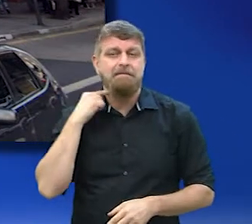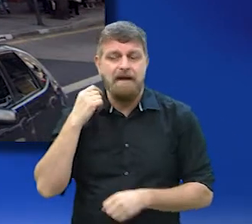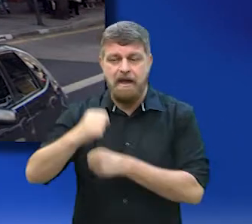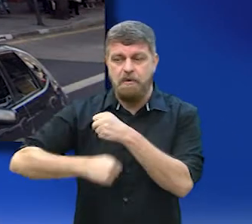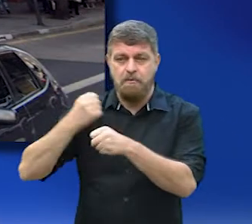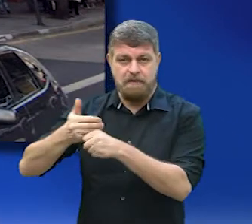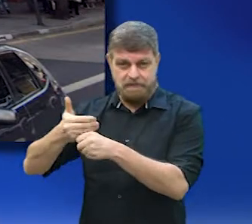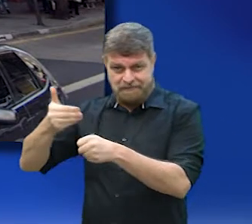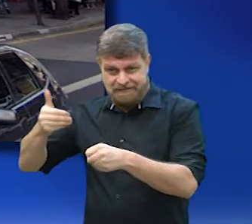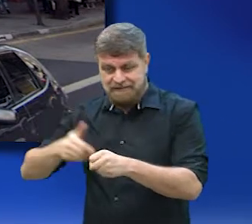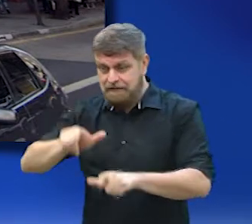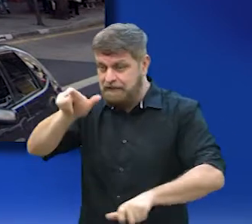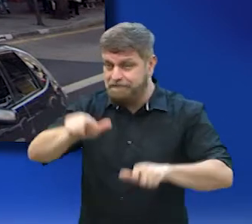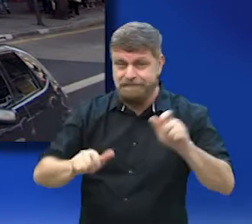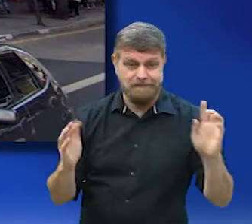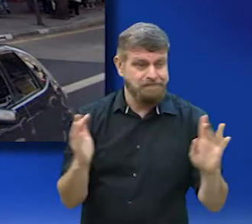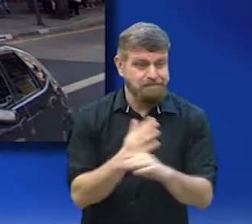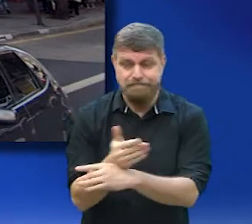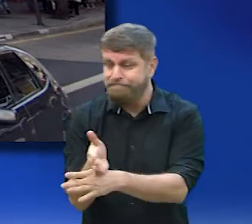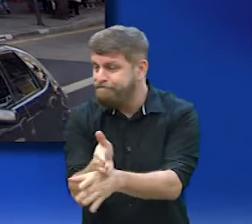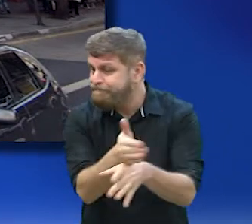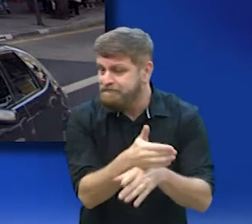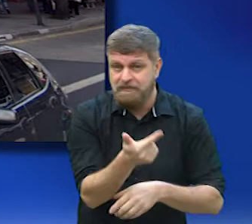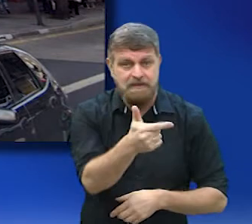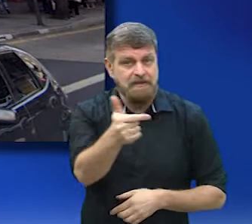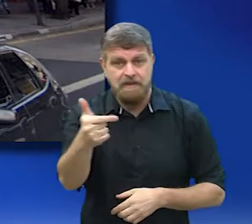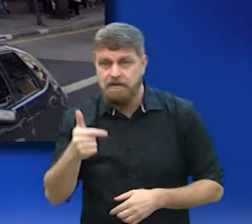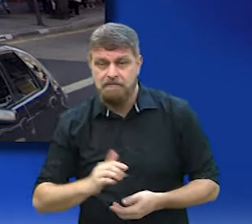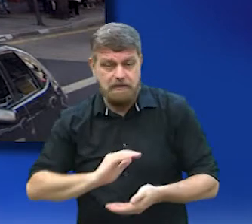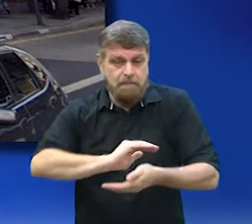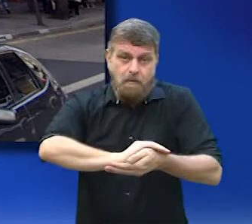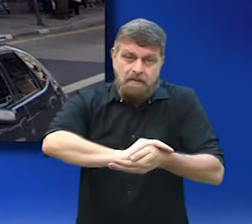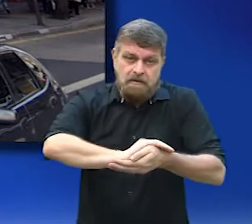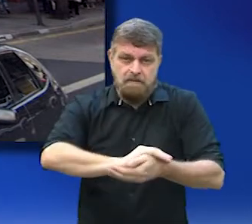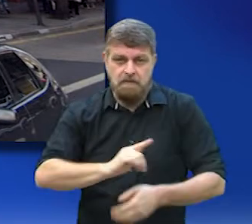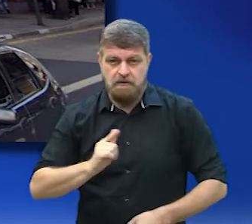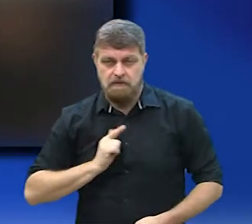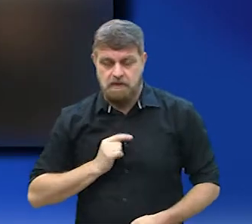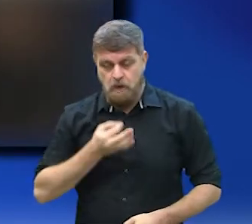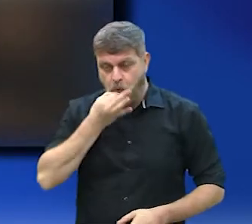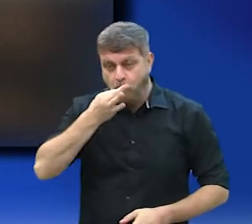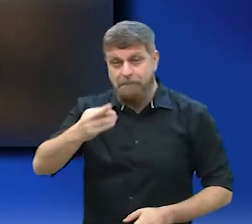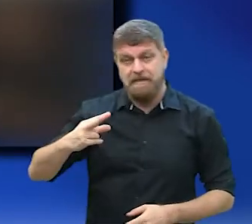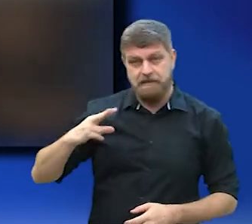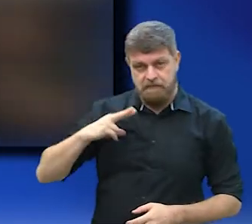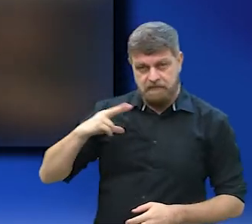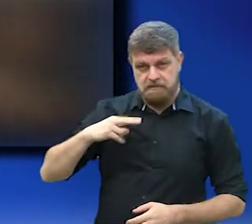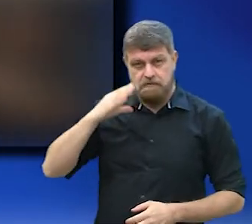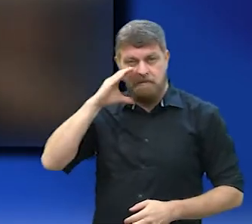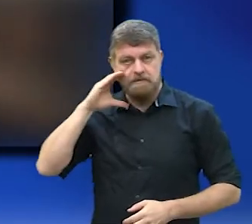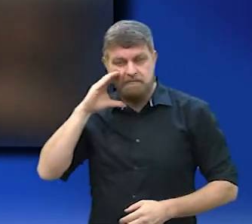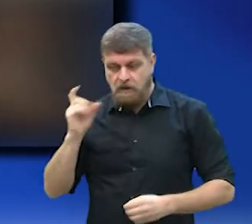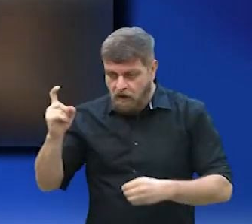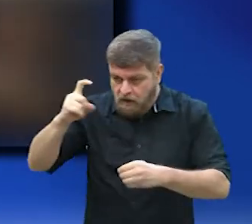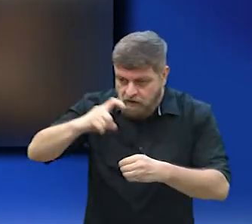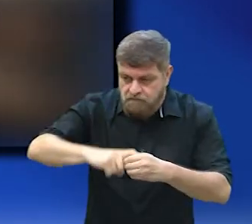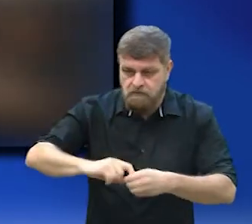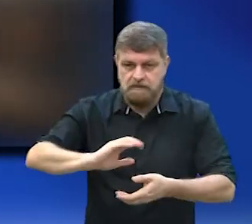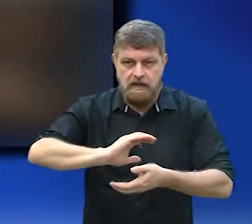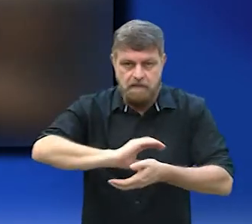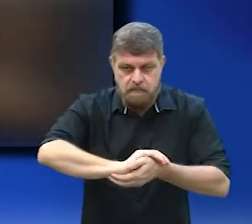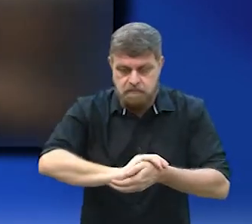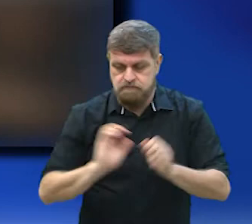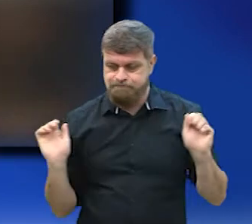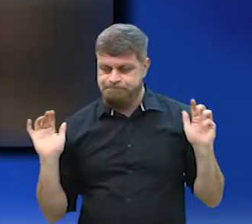do ano passado, deixando milhares de pessoas sem os serviços oferecidos. Para o parlamentar, a volta do